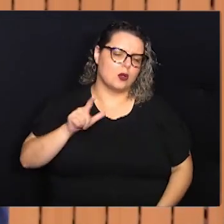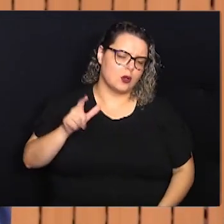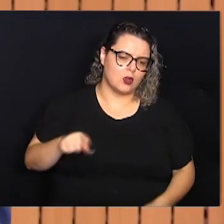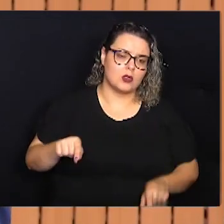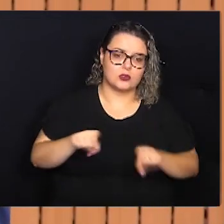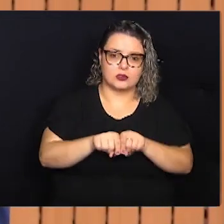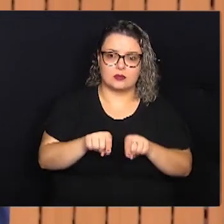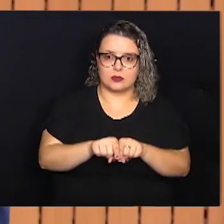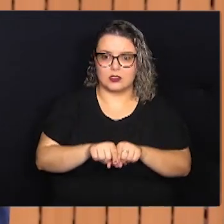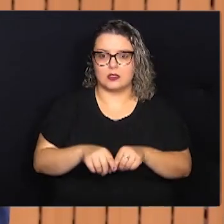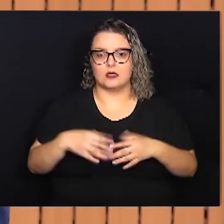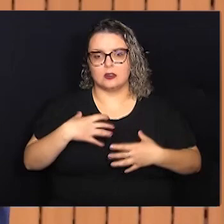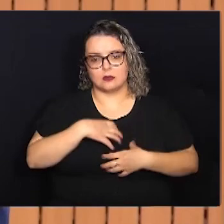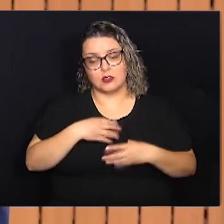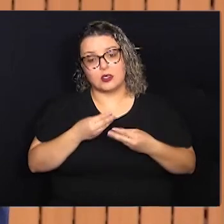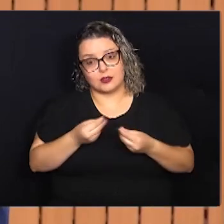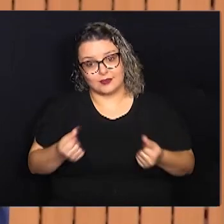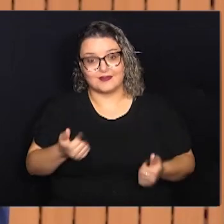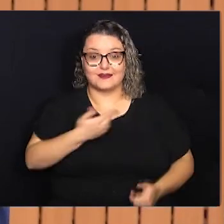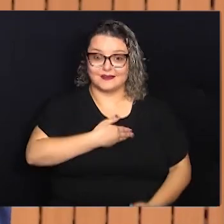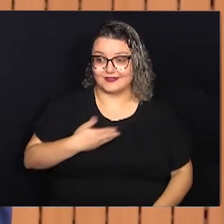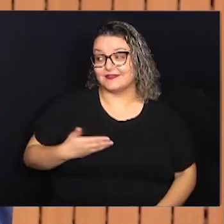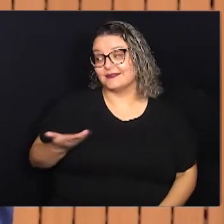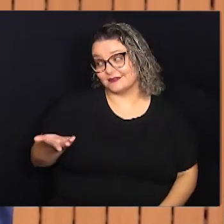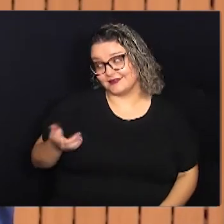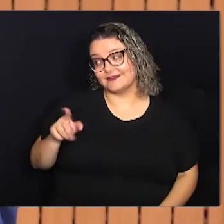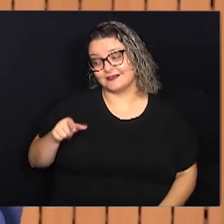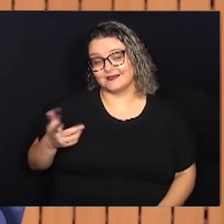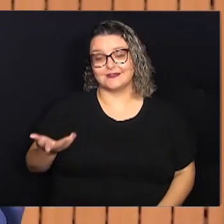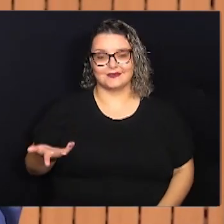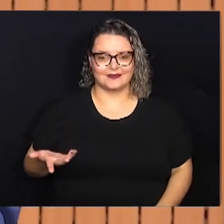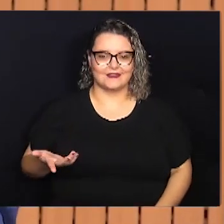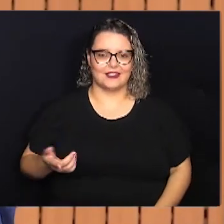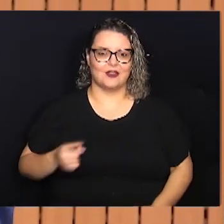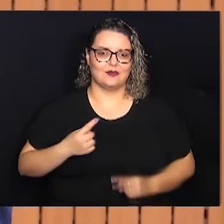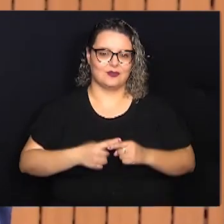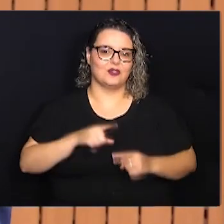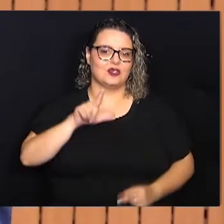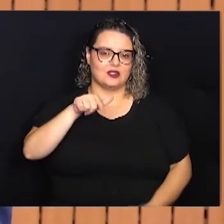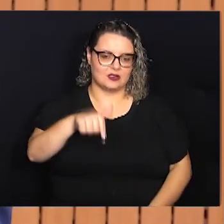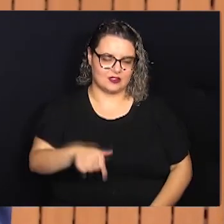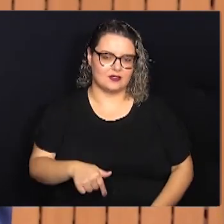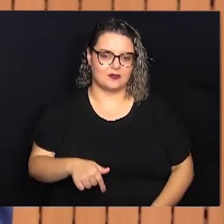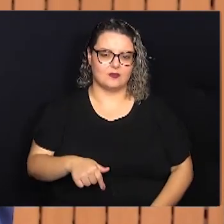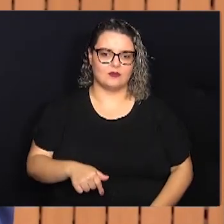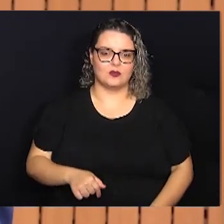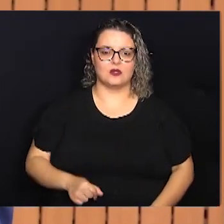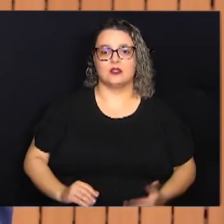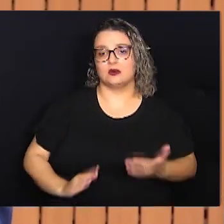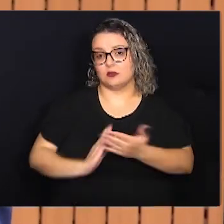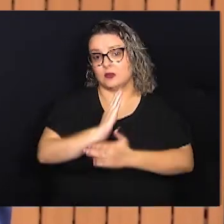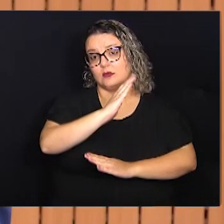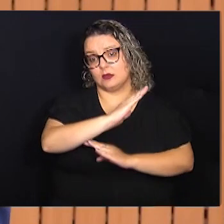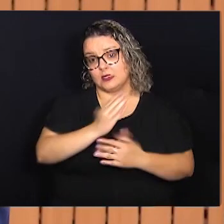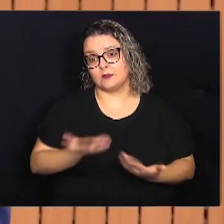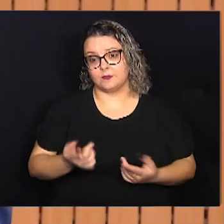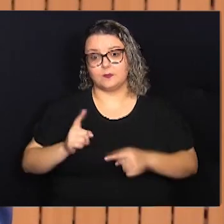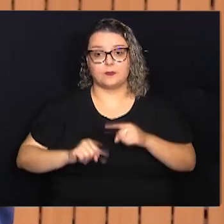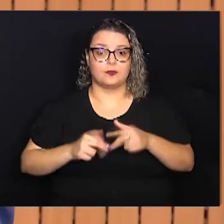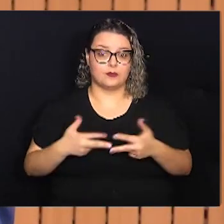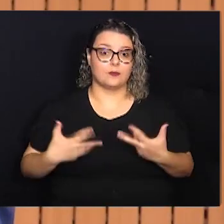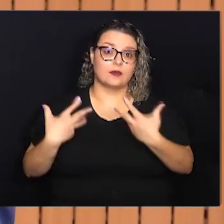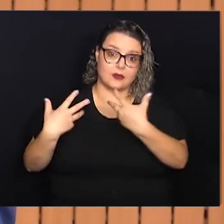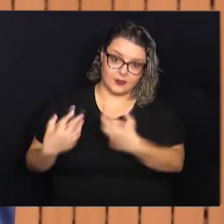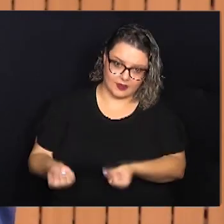E, obviamente, também nós temos que sensibilizar o governo, porque, posteriormente, mesmo que aprovado pela